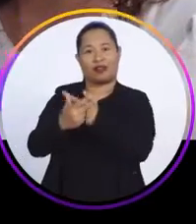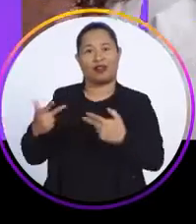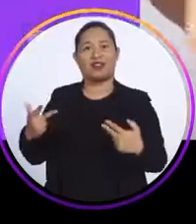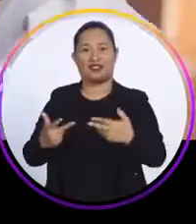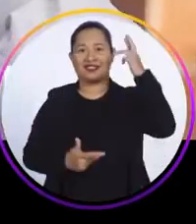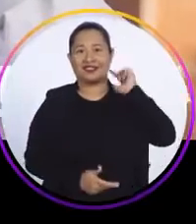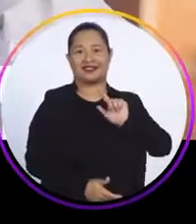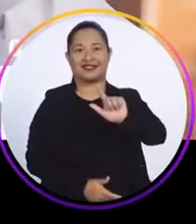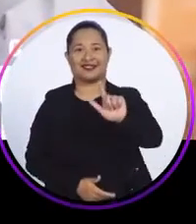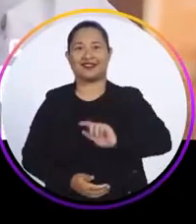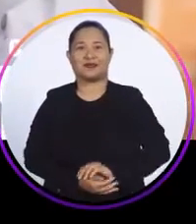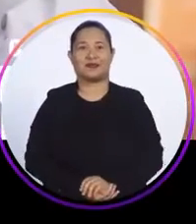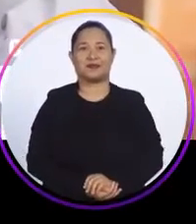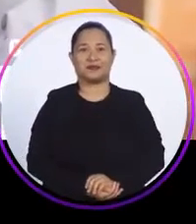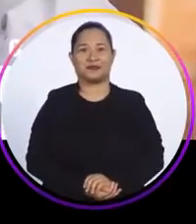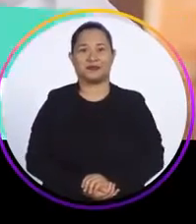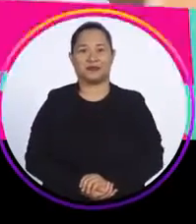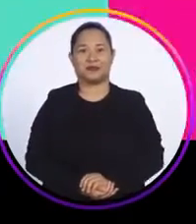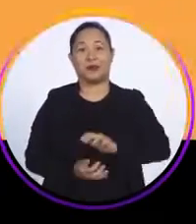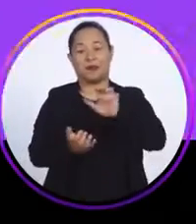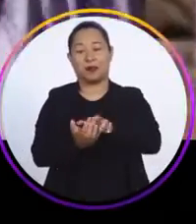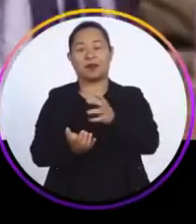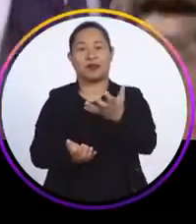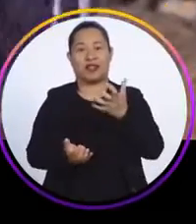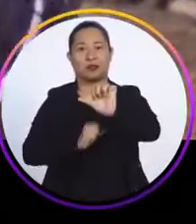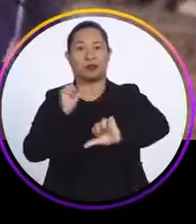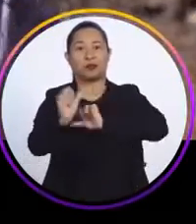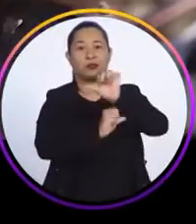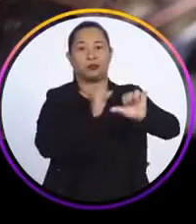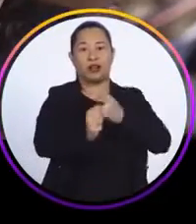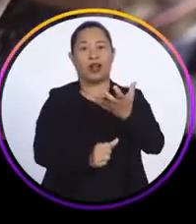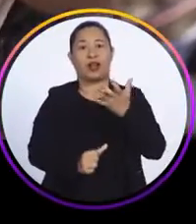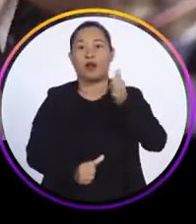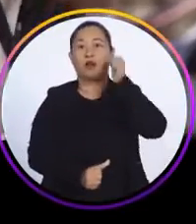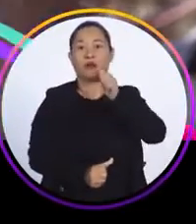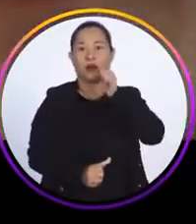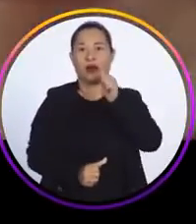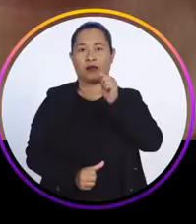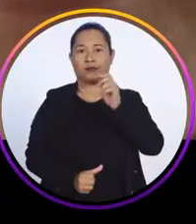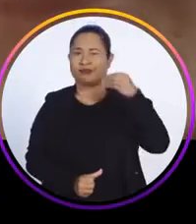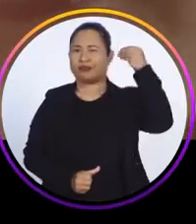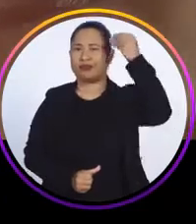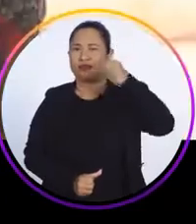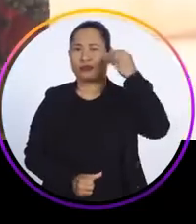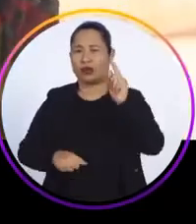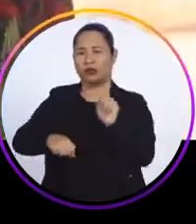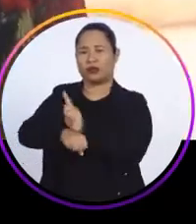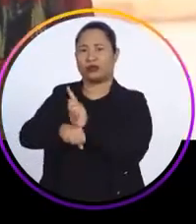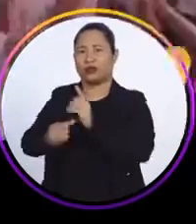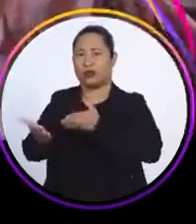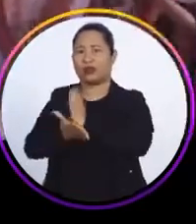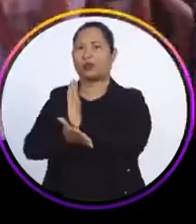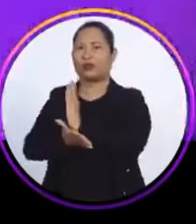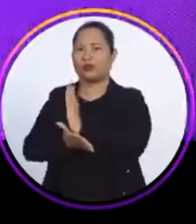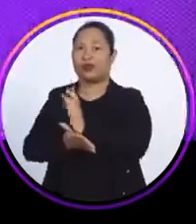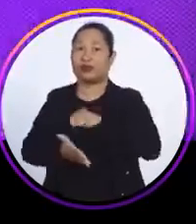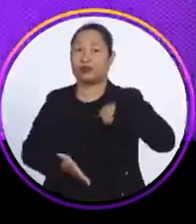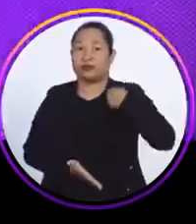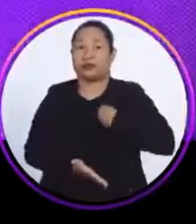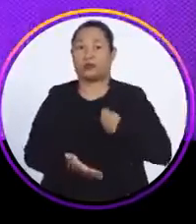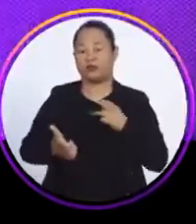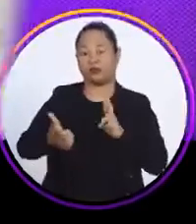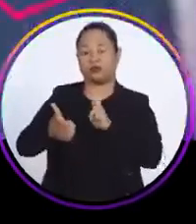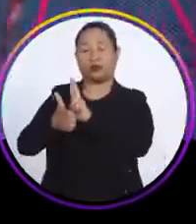mulher que faz, Raquel Lira. Pernambuco quer mudança, quer uma mulher preparada, gestora aprovada,